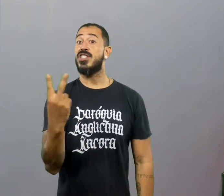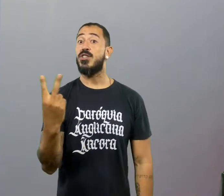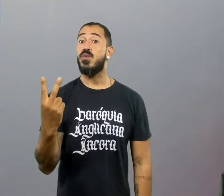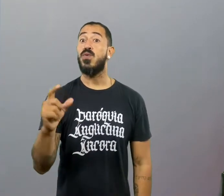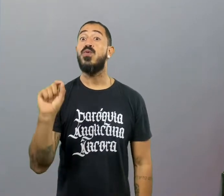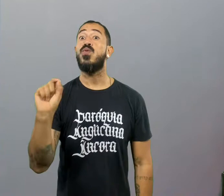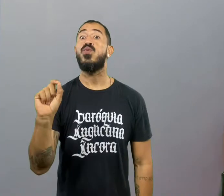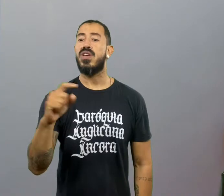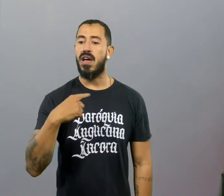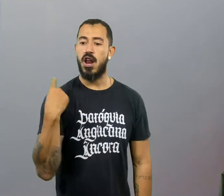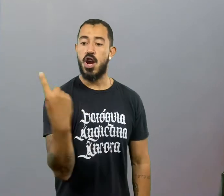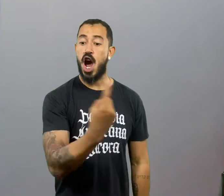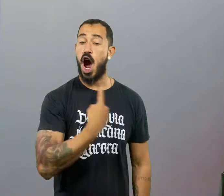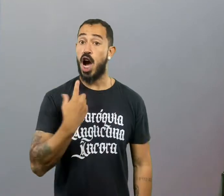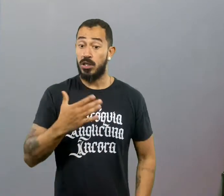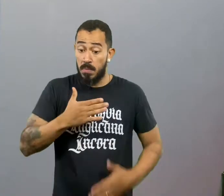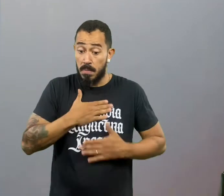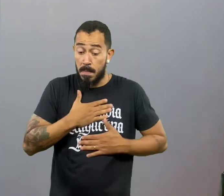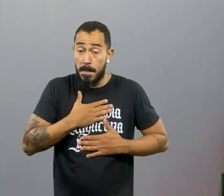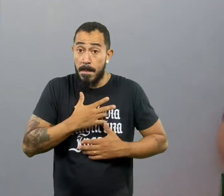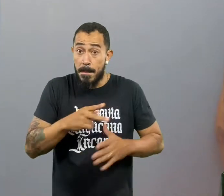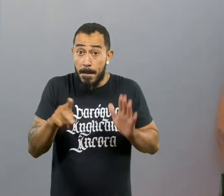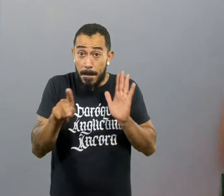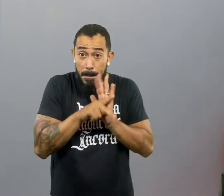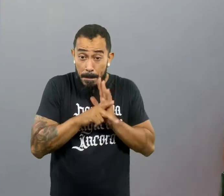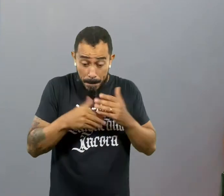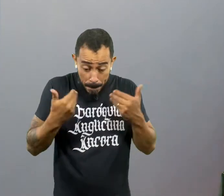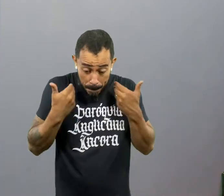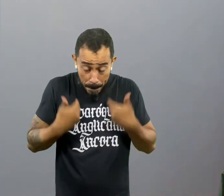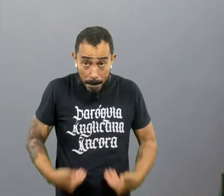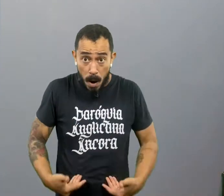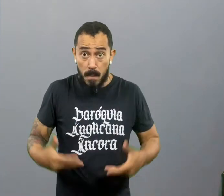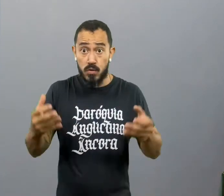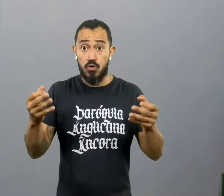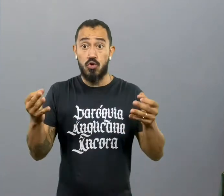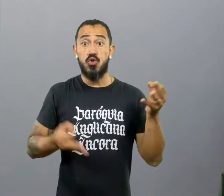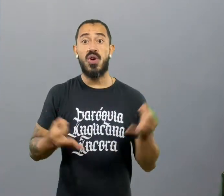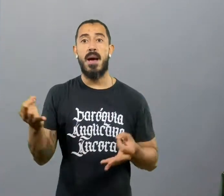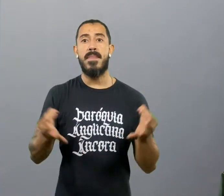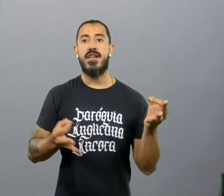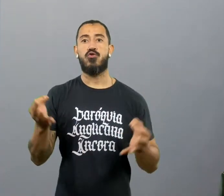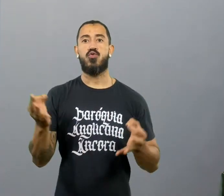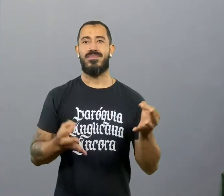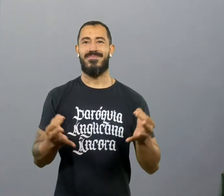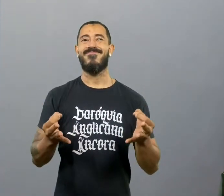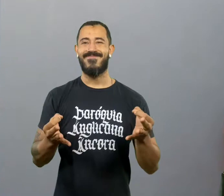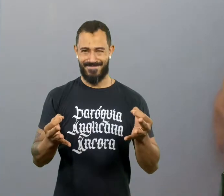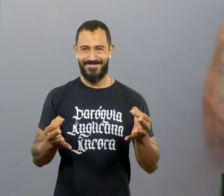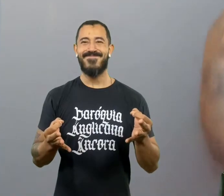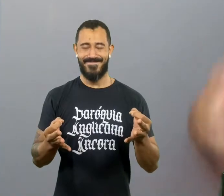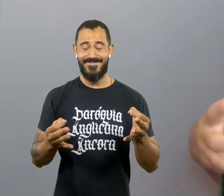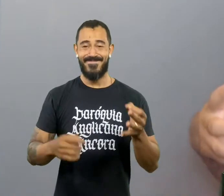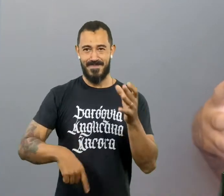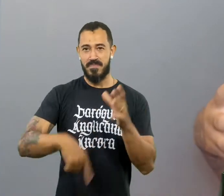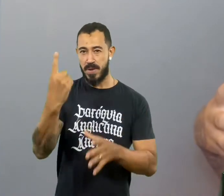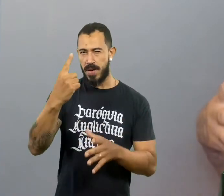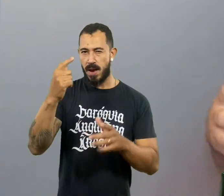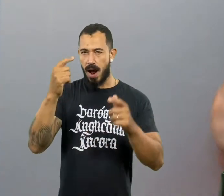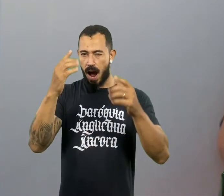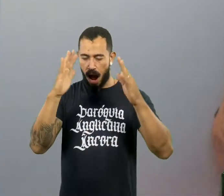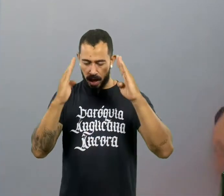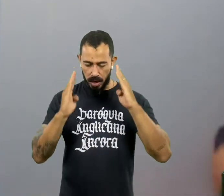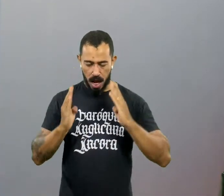juízo, um julgamento, julgar a si mesmo. Então, depois de se analisar, você vai se julgar.